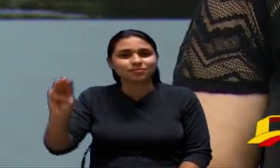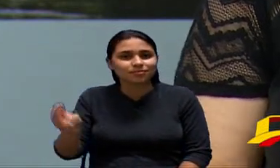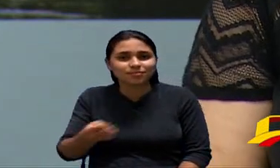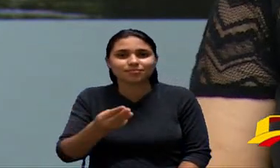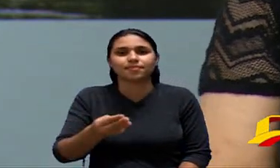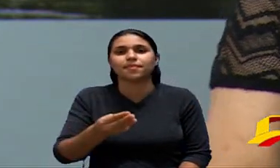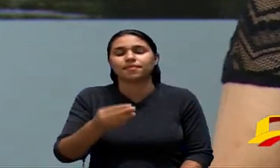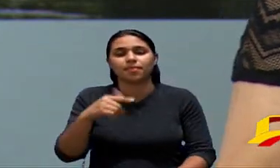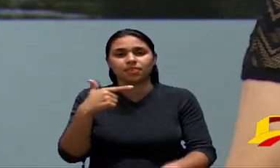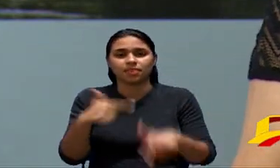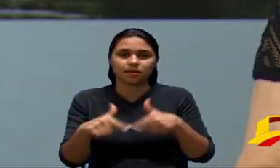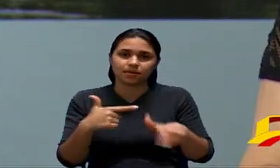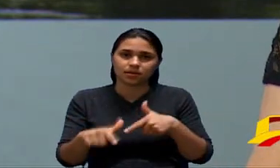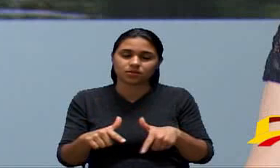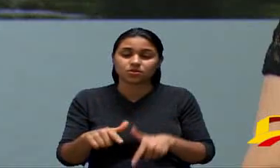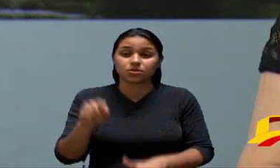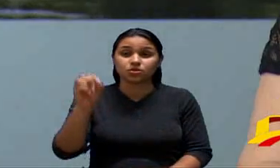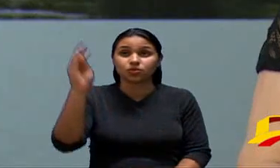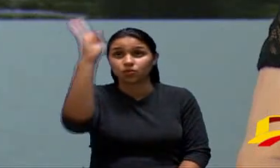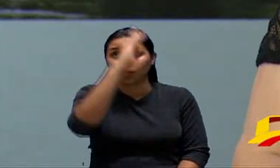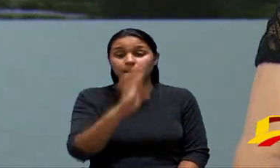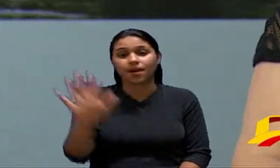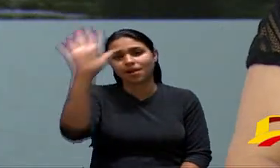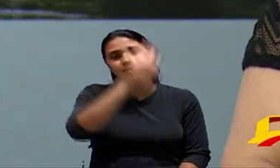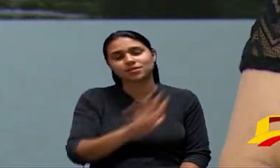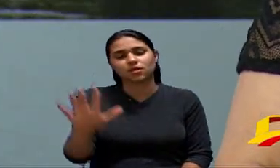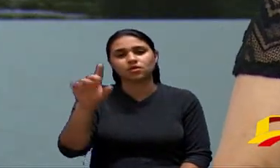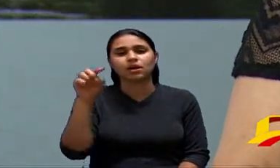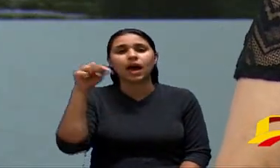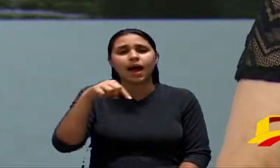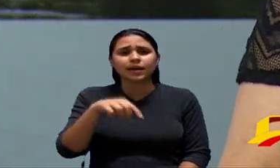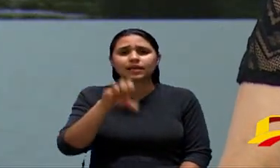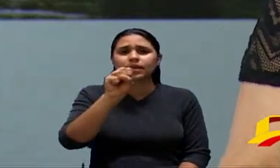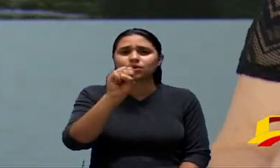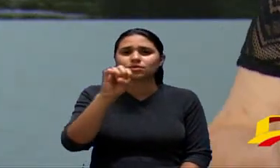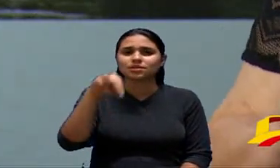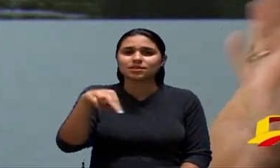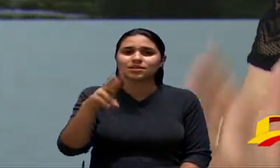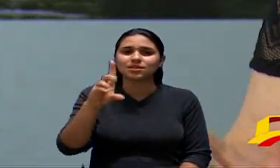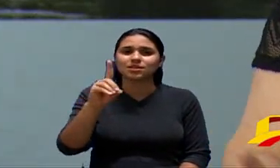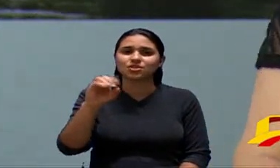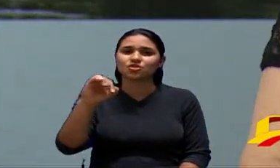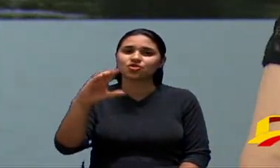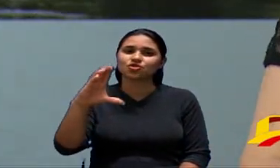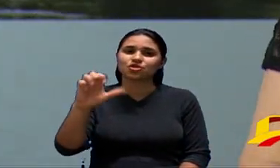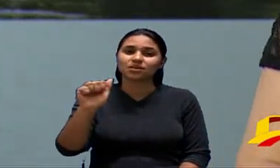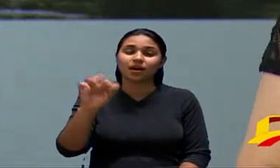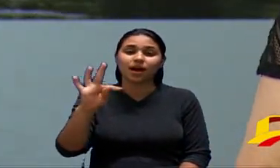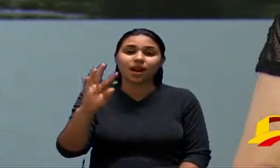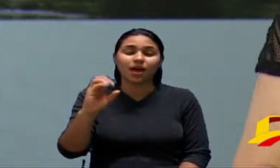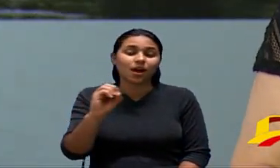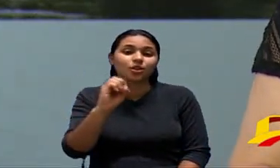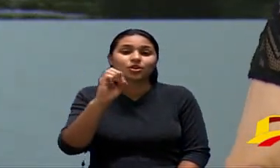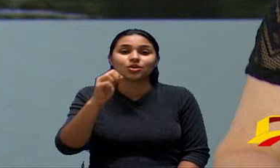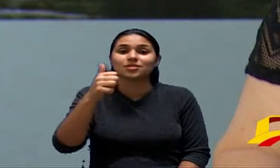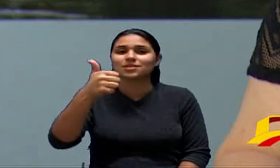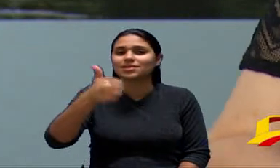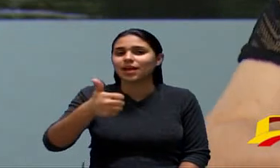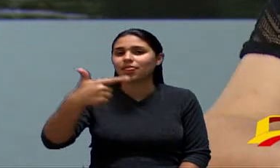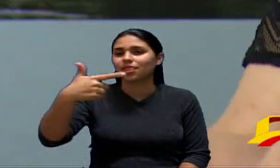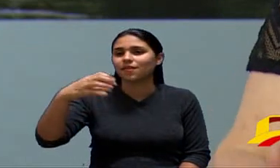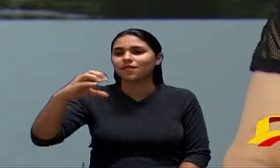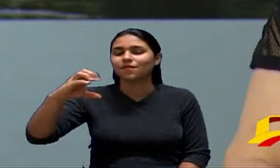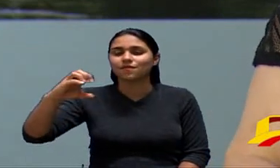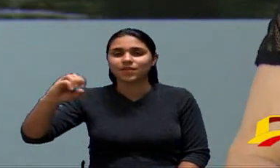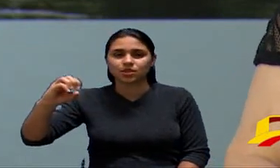mas se nós pegarmos só o sindicato aqui de Sorocaba é 120 postos e